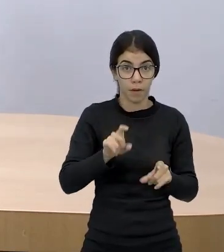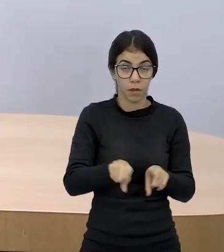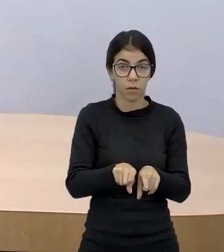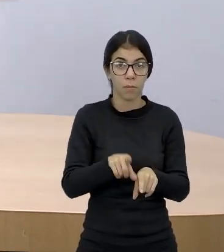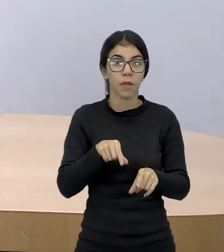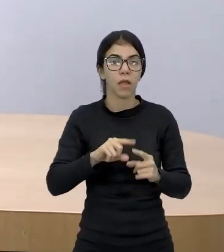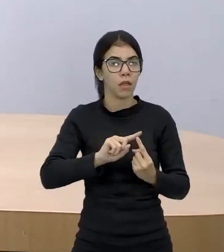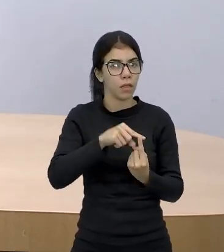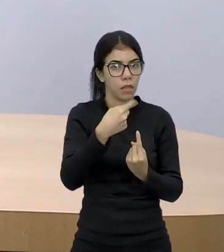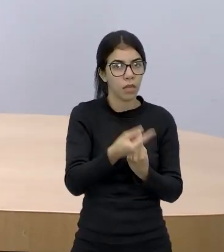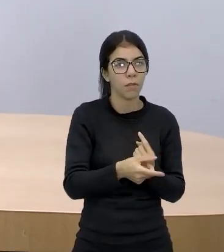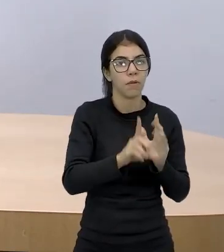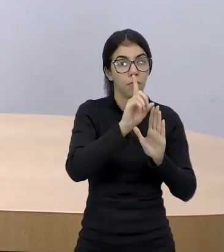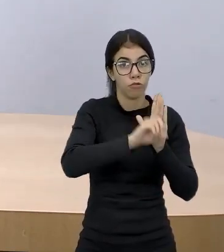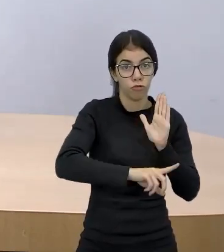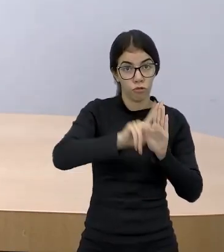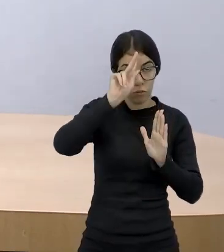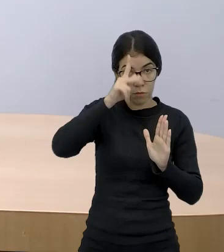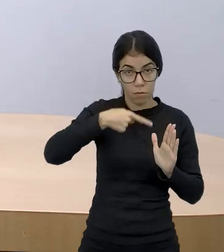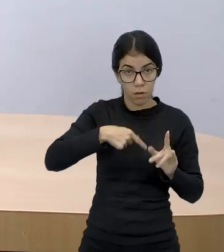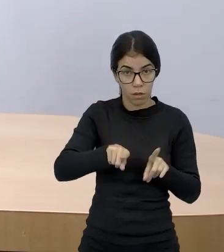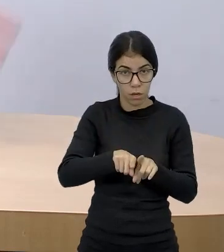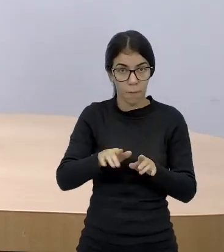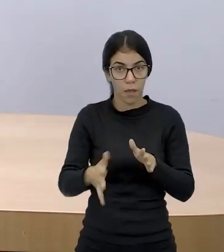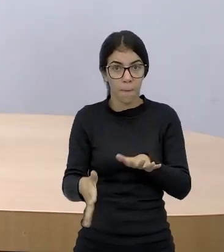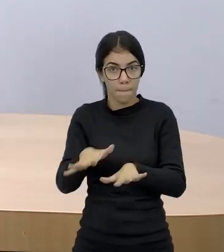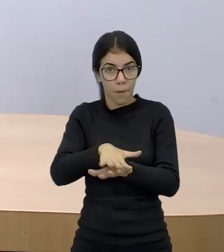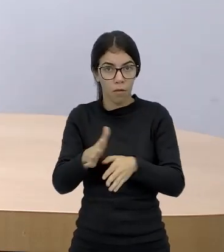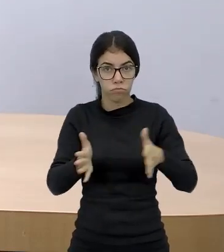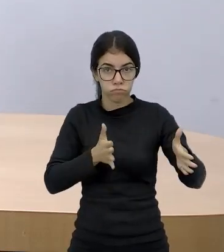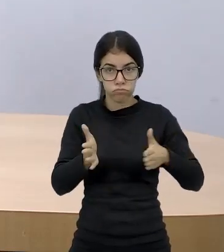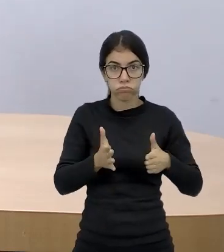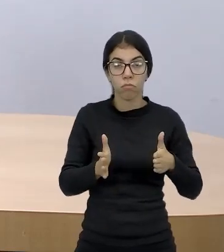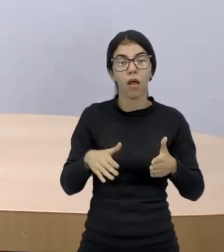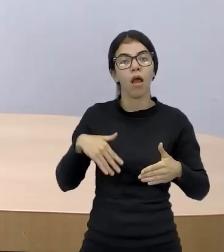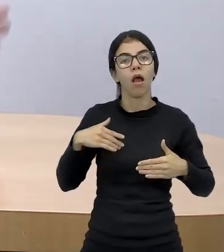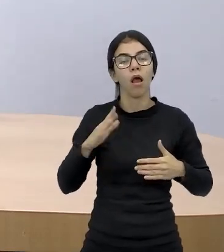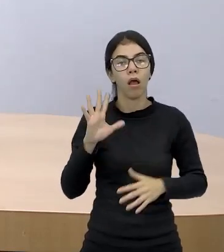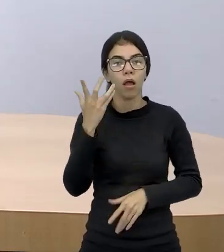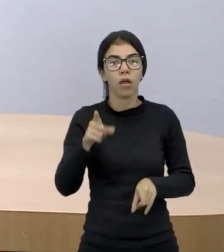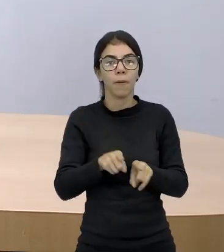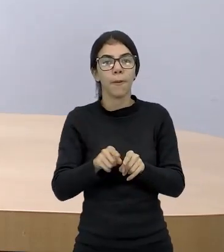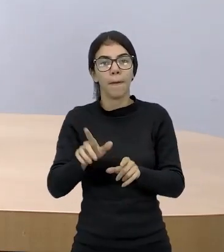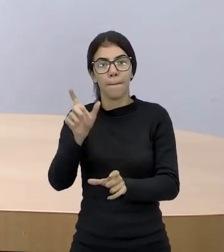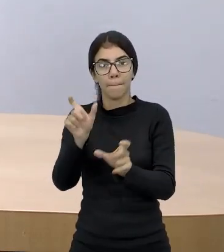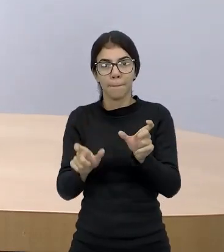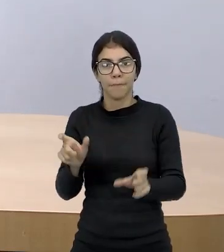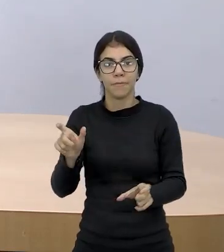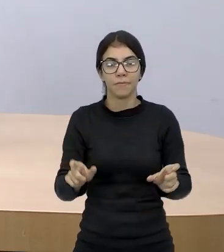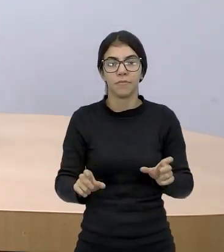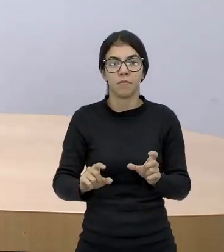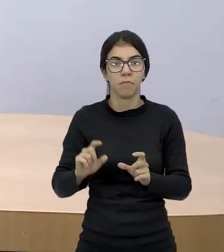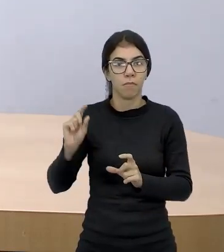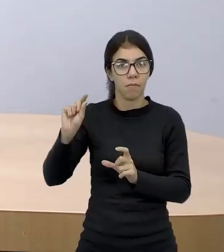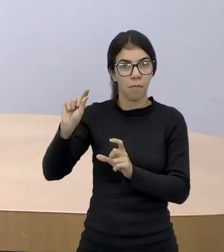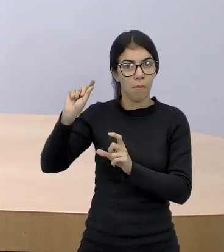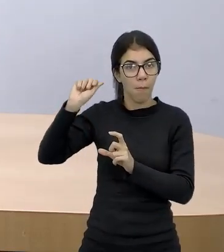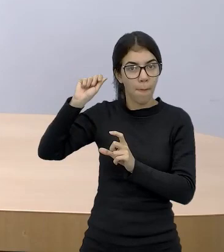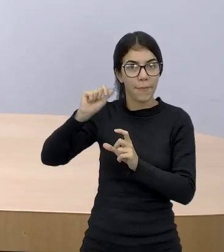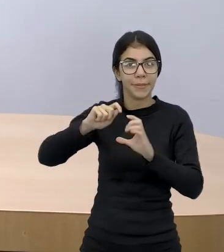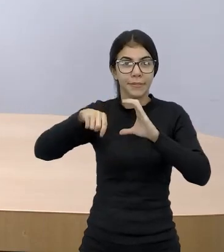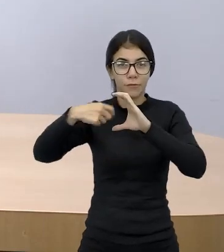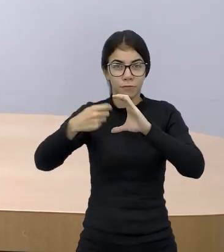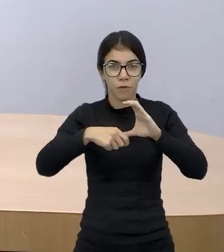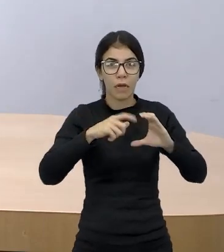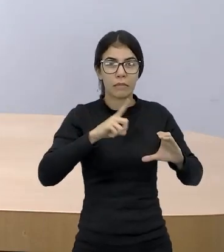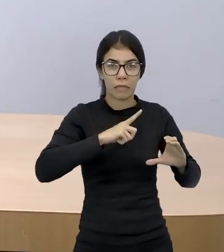passa por direitos autorais, passa por sensibilidade, chega aqui e tem um monte de gente trabalhando, técnico de áudio, de vídeo, né?